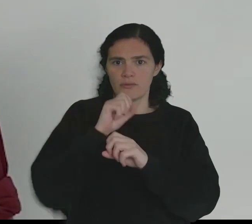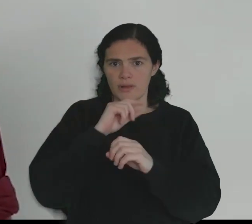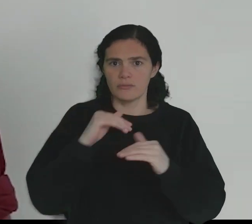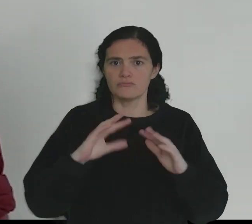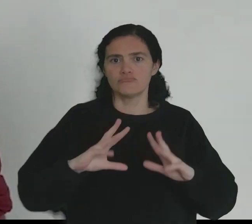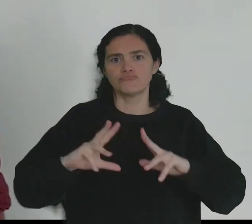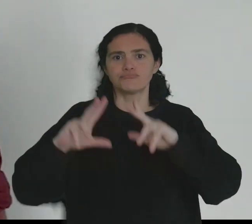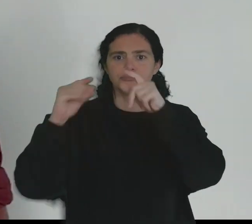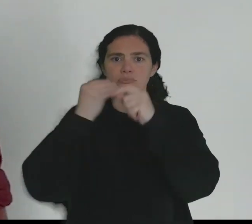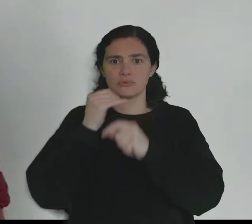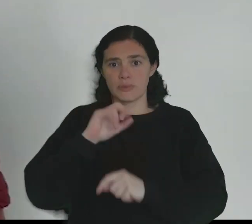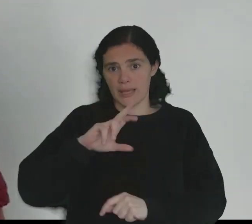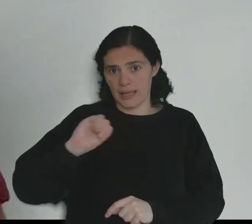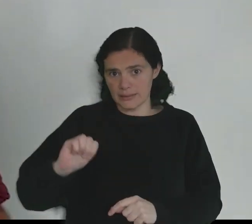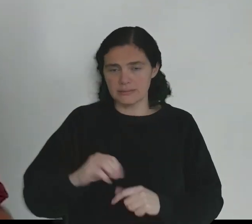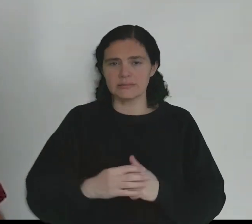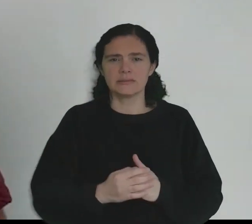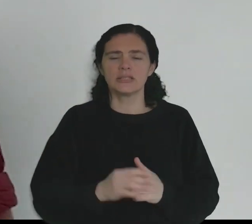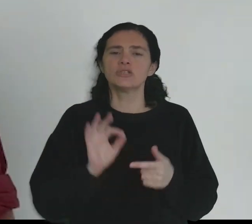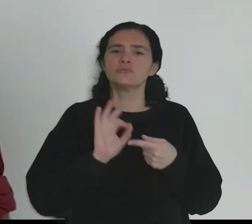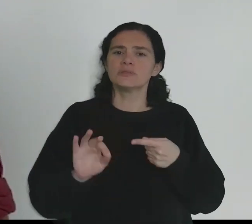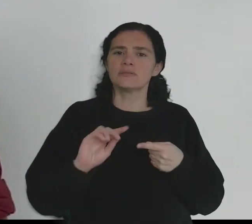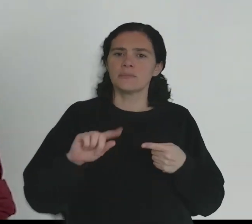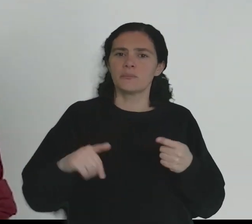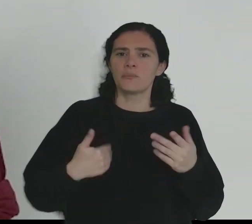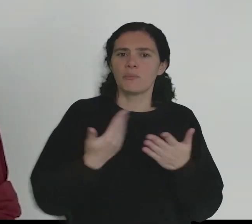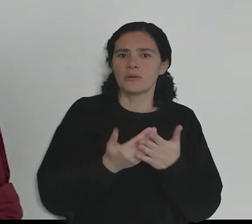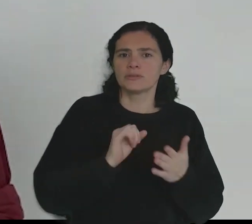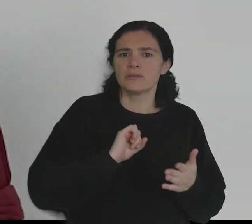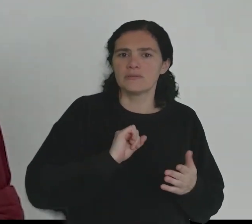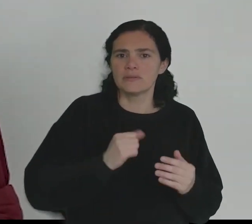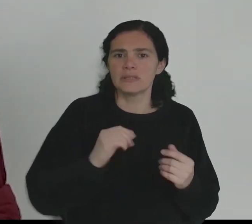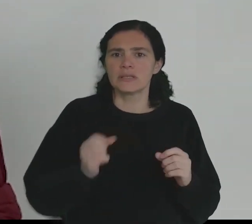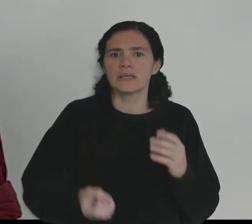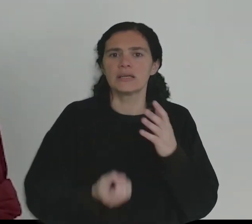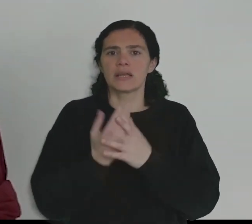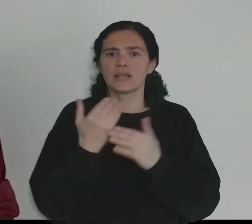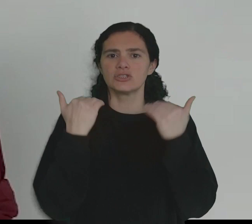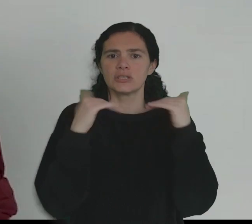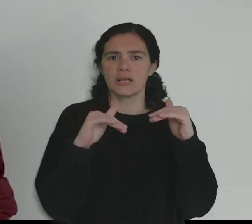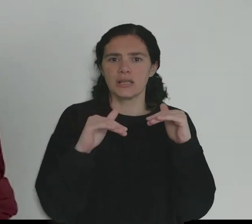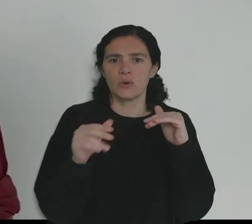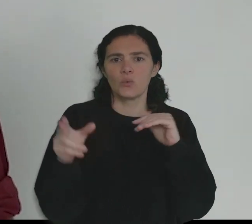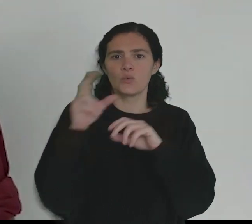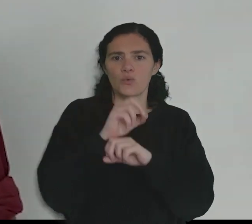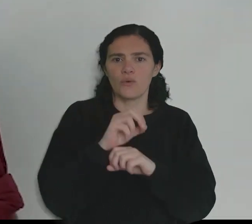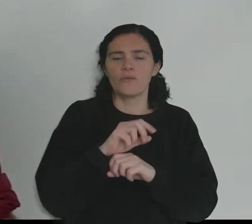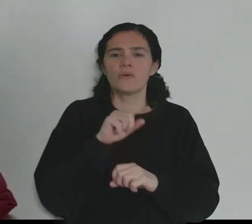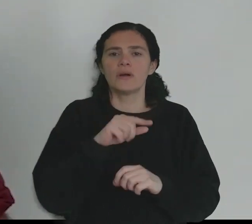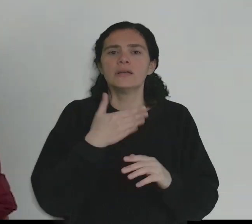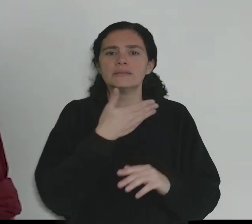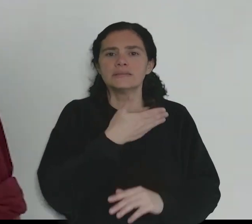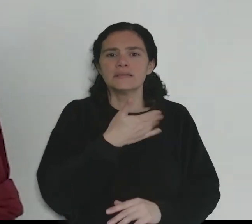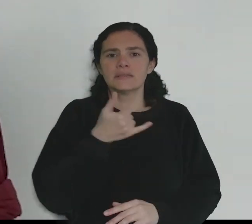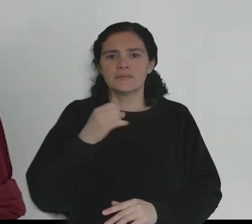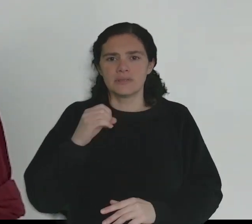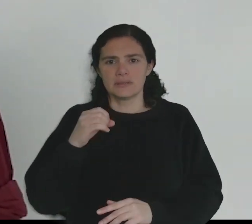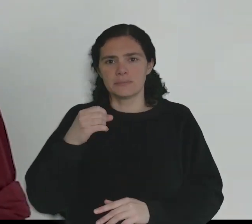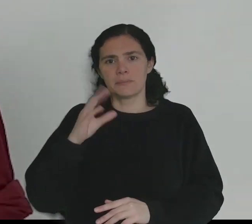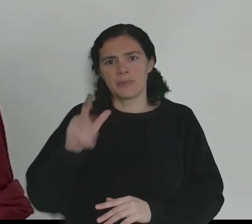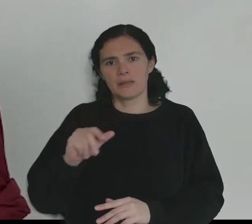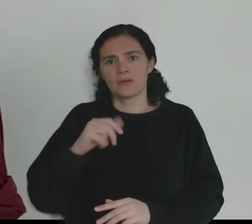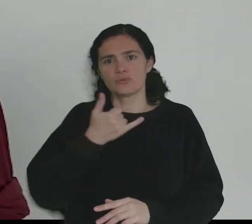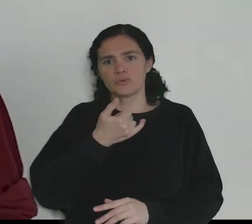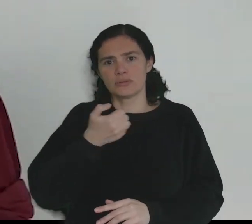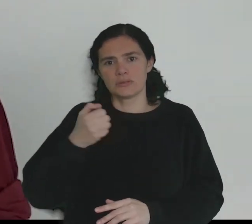progressividade do IRS. Em particular, a proposta que faria era a criação de um novo escalão dos 120